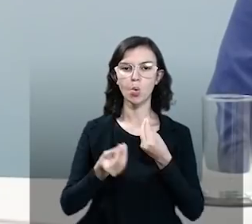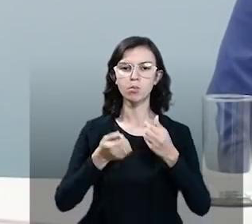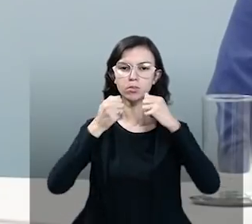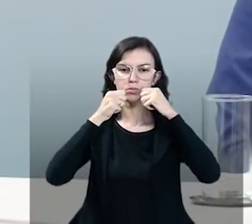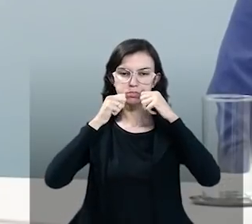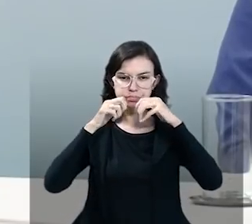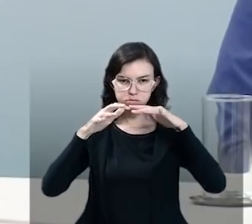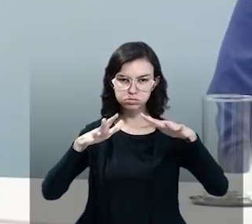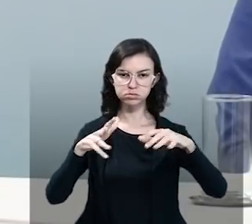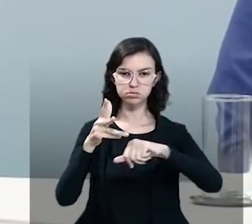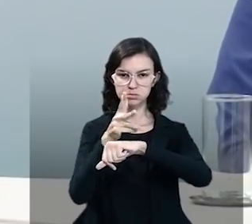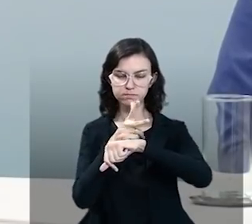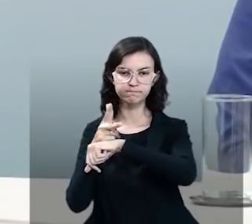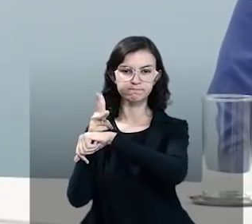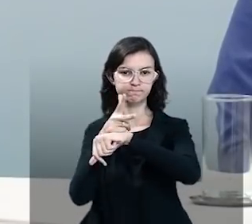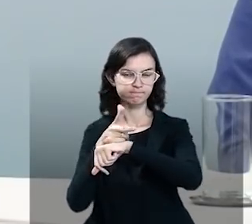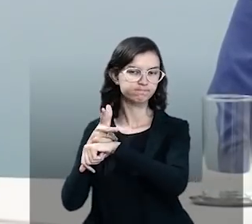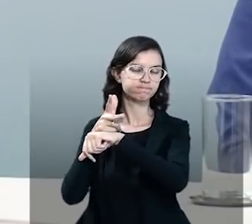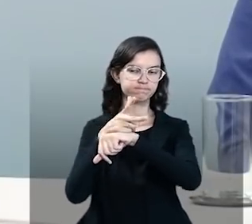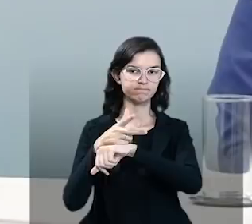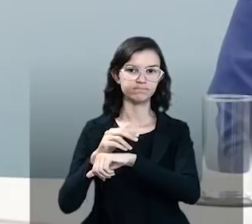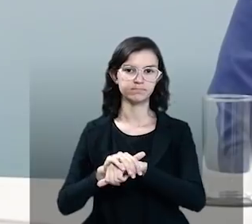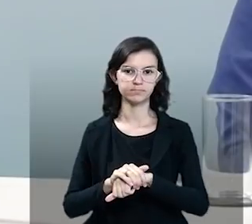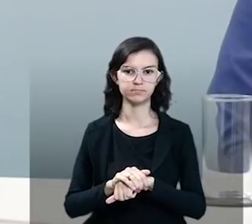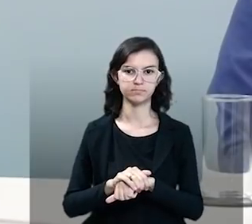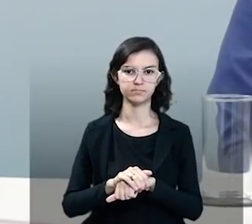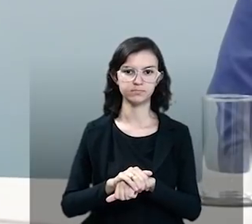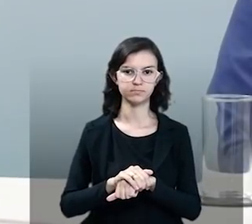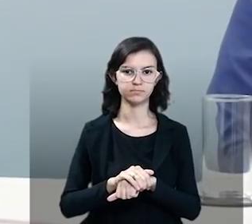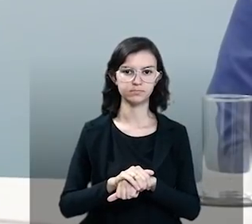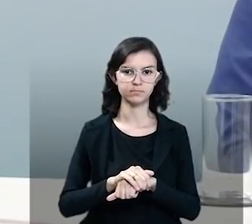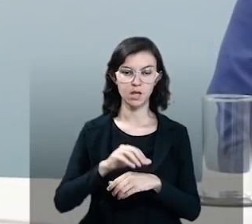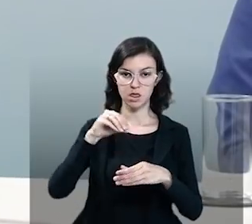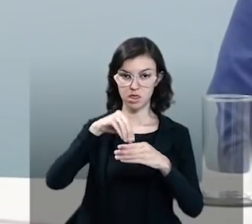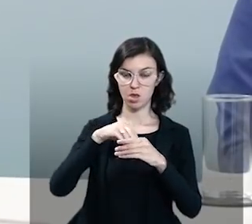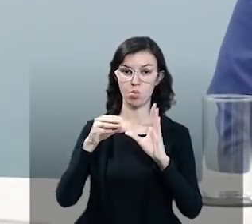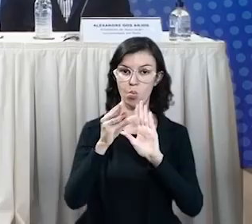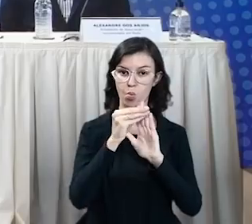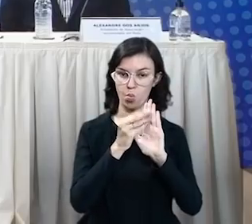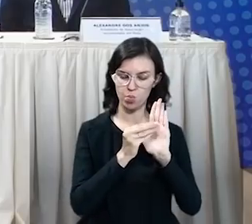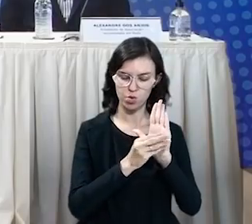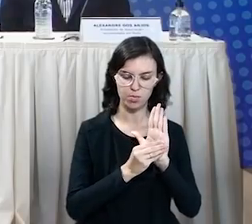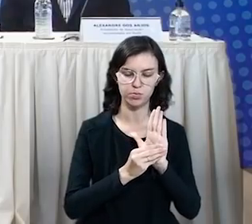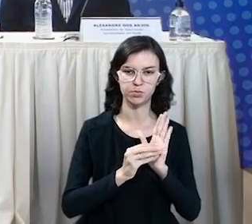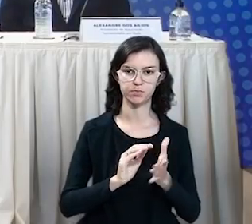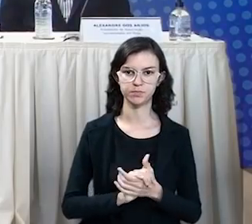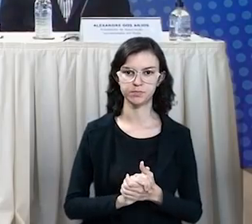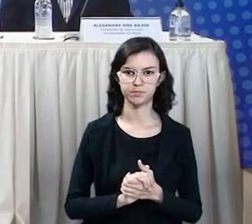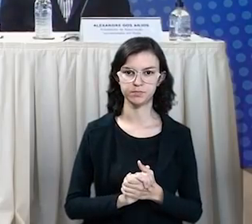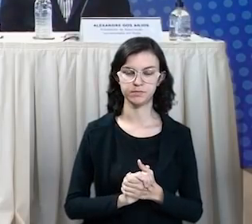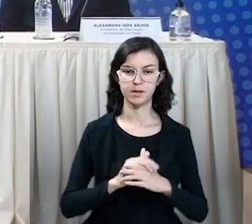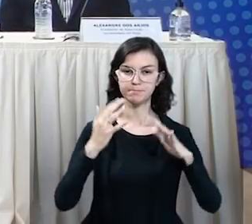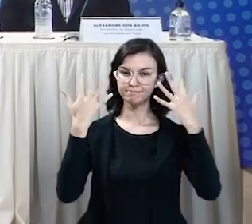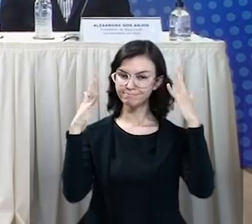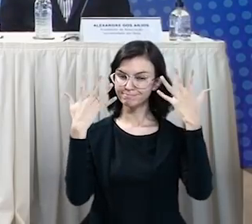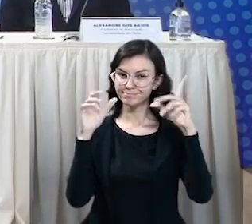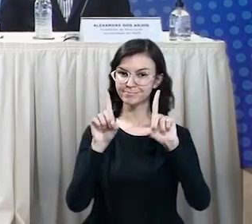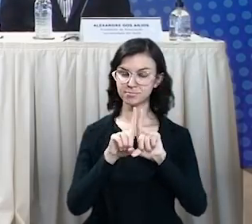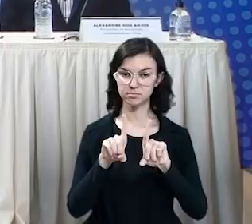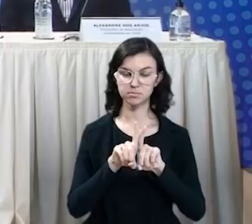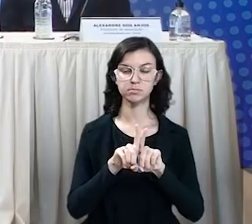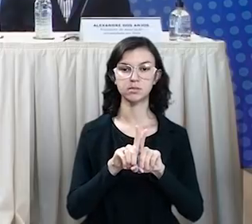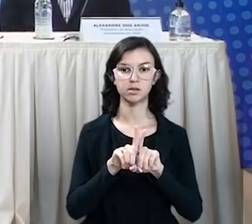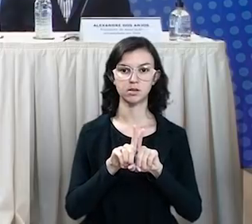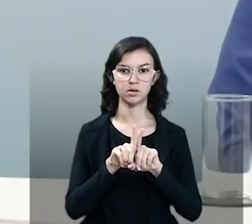os vídeos dentro do seu conteúdo. Parabenizo também, mais uma